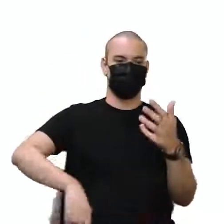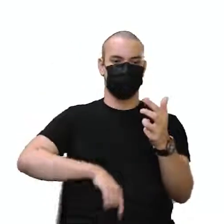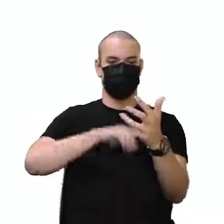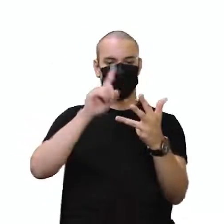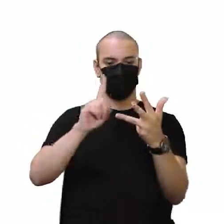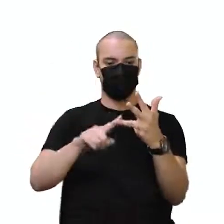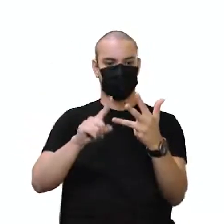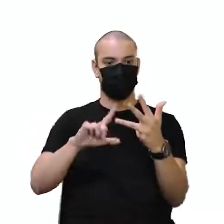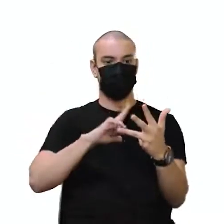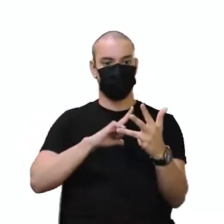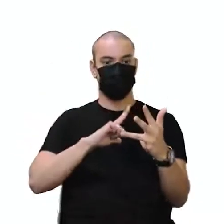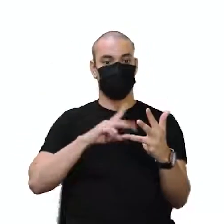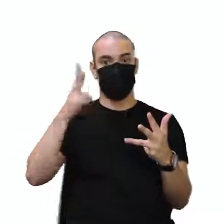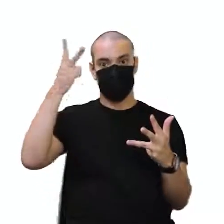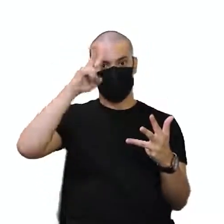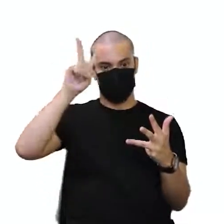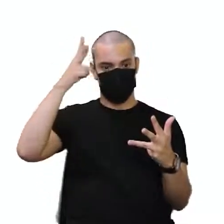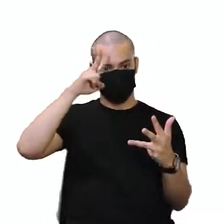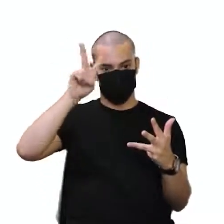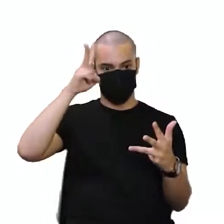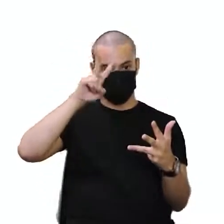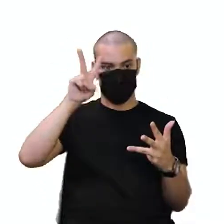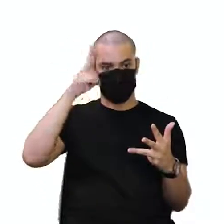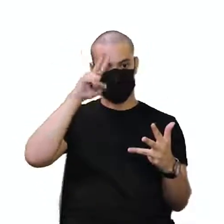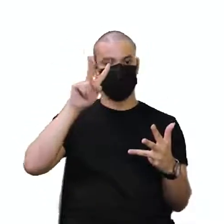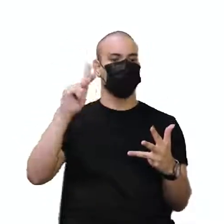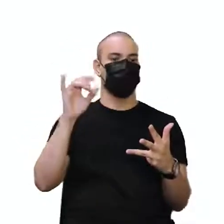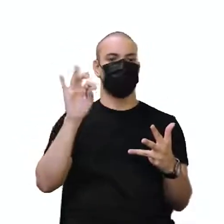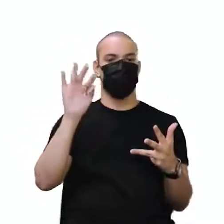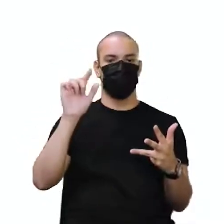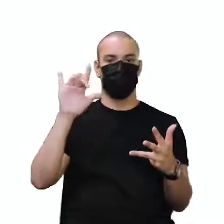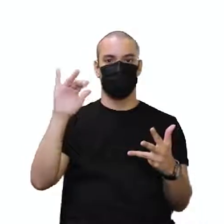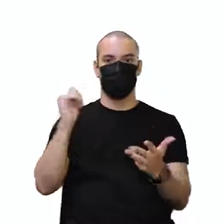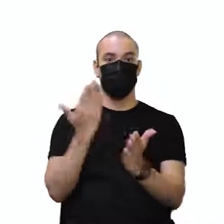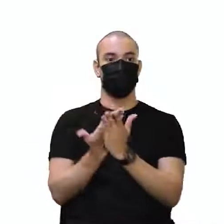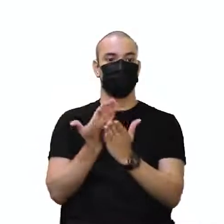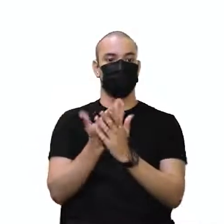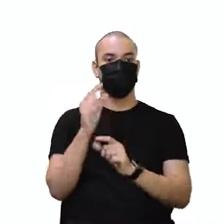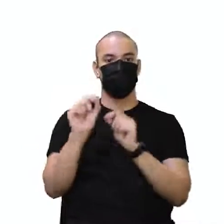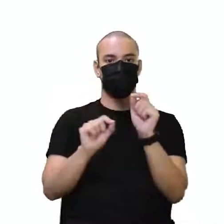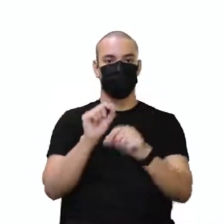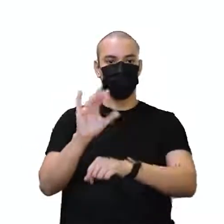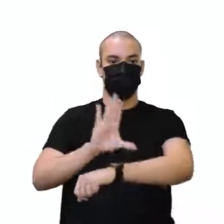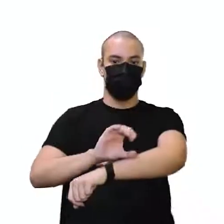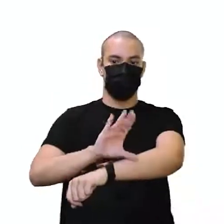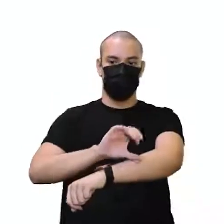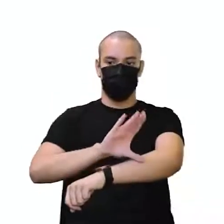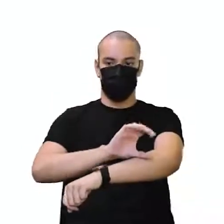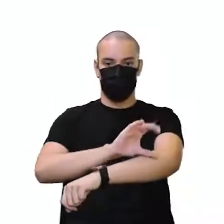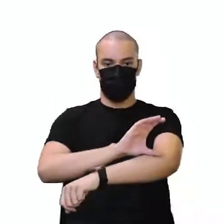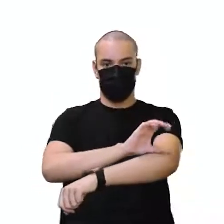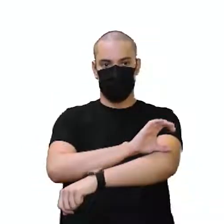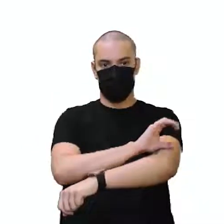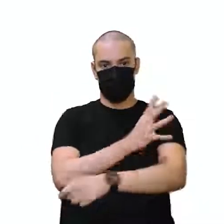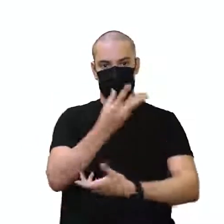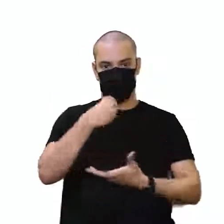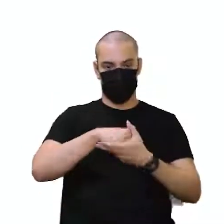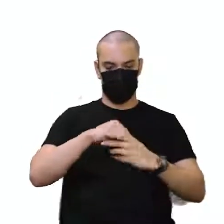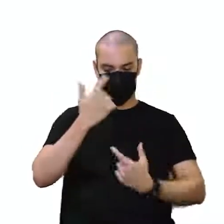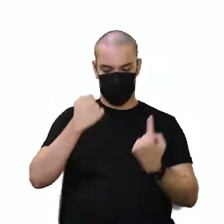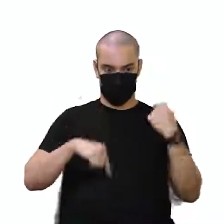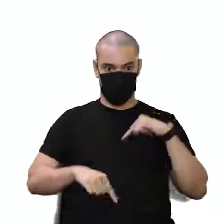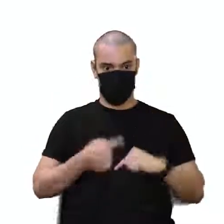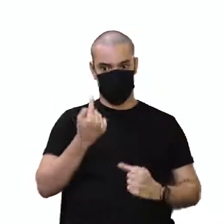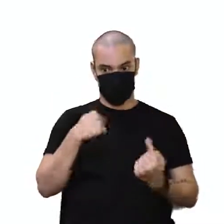E a gente tem a letra D. Histologia. O que é a histologia estuda? Os tecidos. Exatamente. organismo.